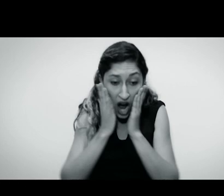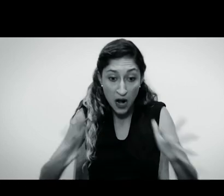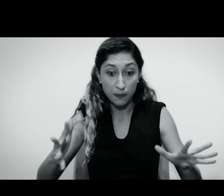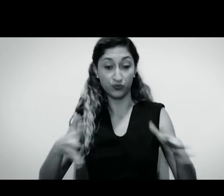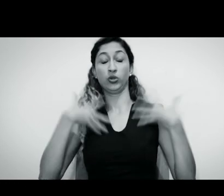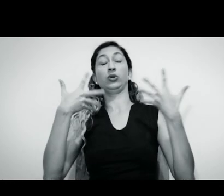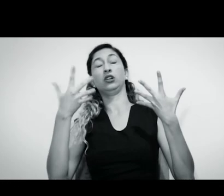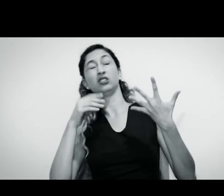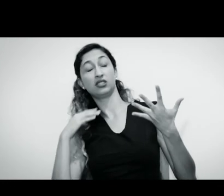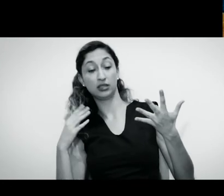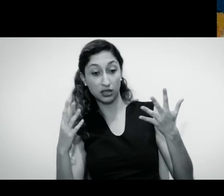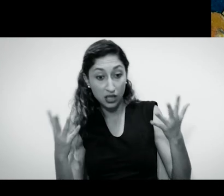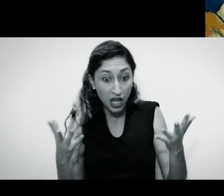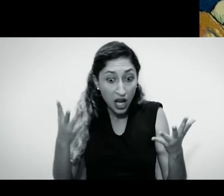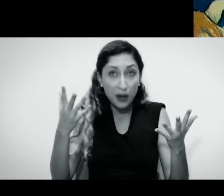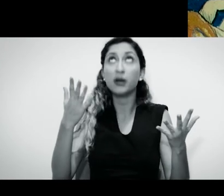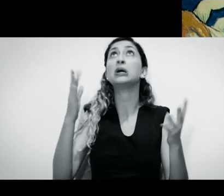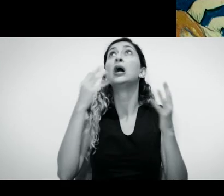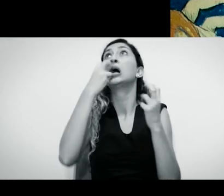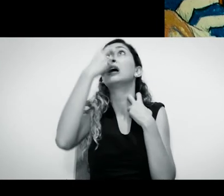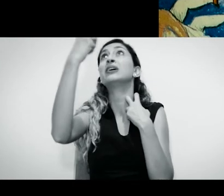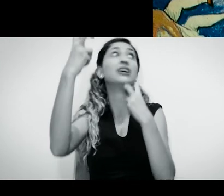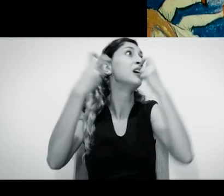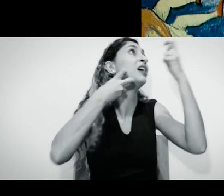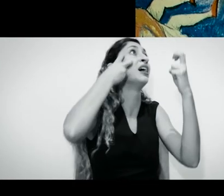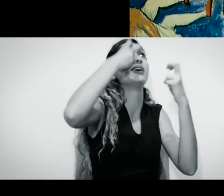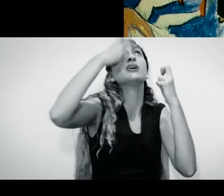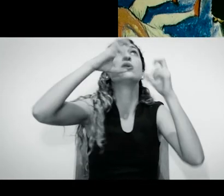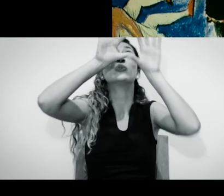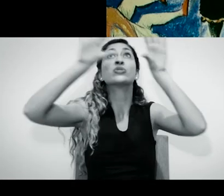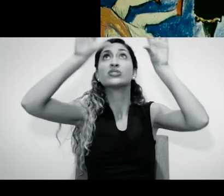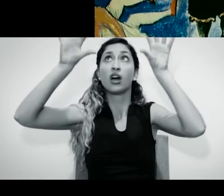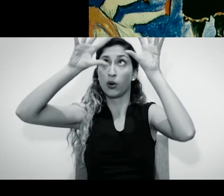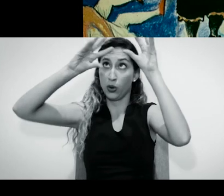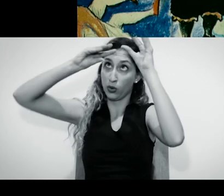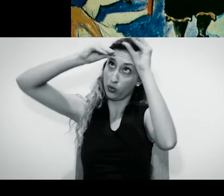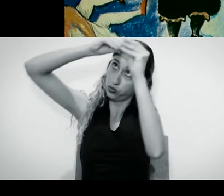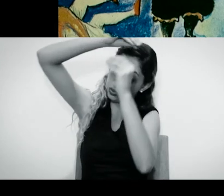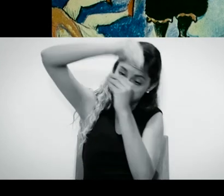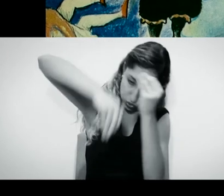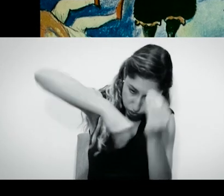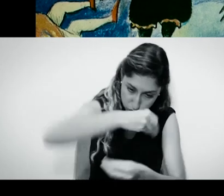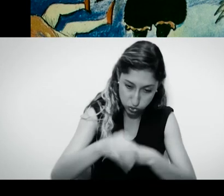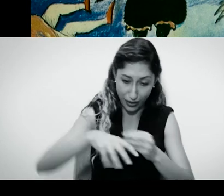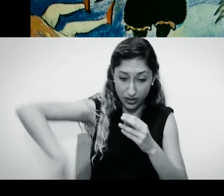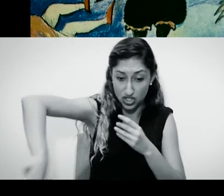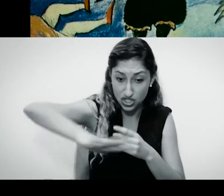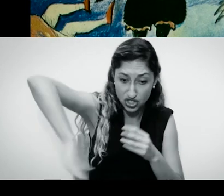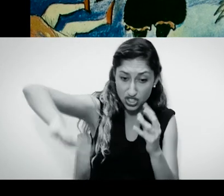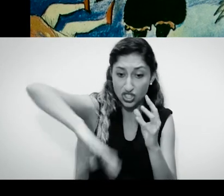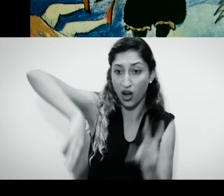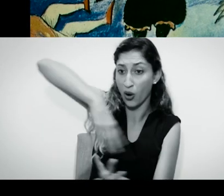Ai, socorro, o céu caiu, em vez de enxergar de cima, vejo o cima, no embaixo,